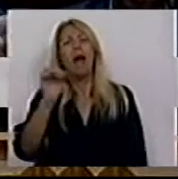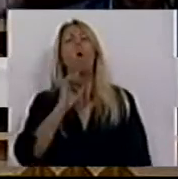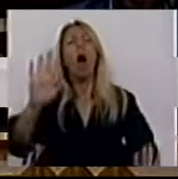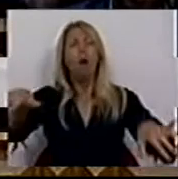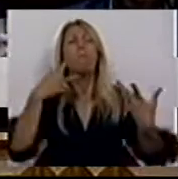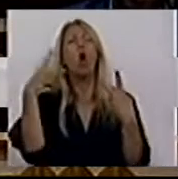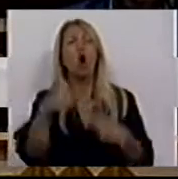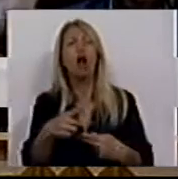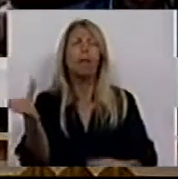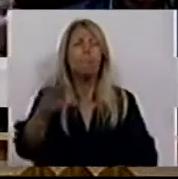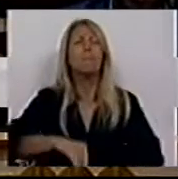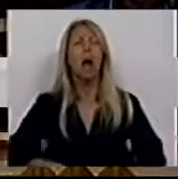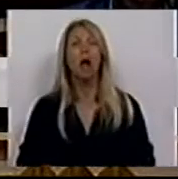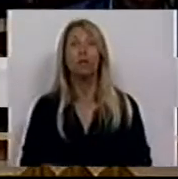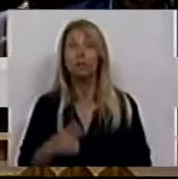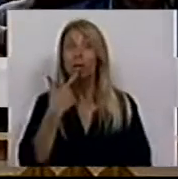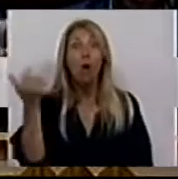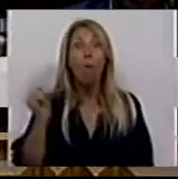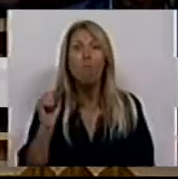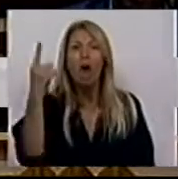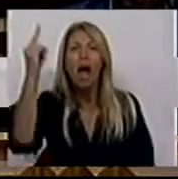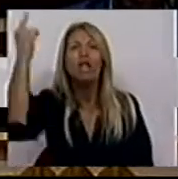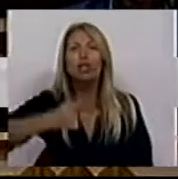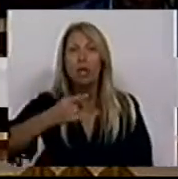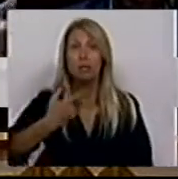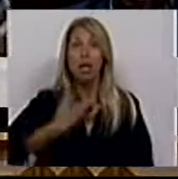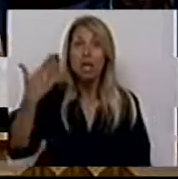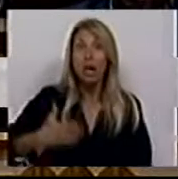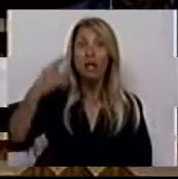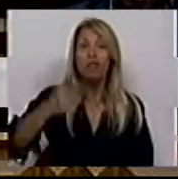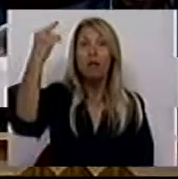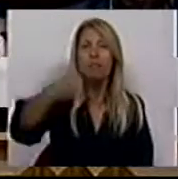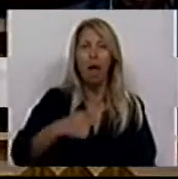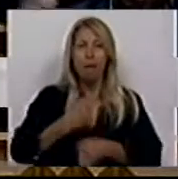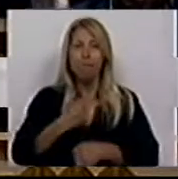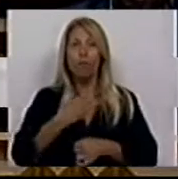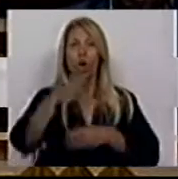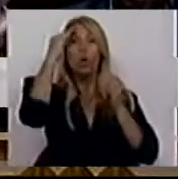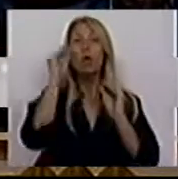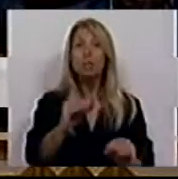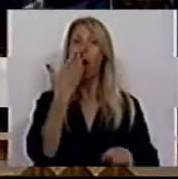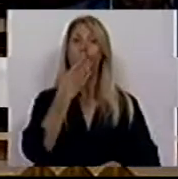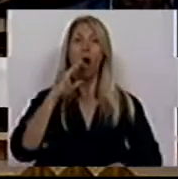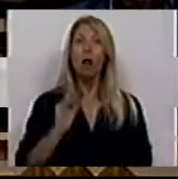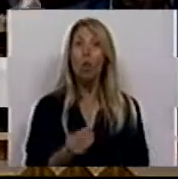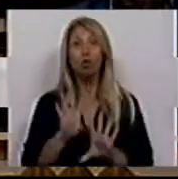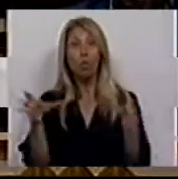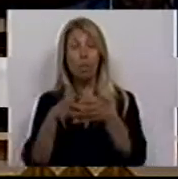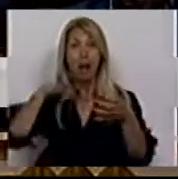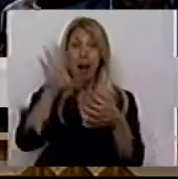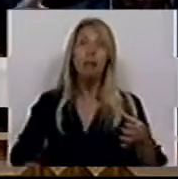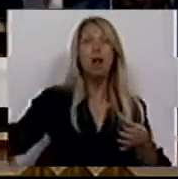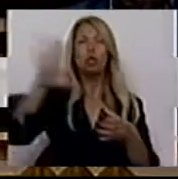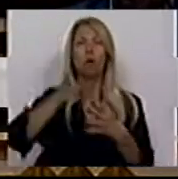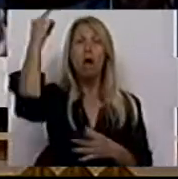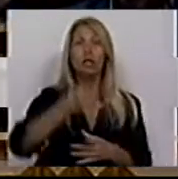pode. Há uma exigência de cidadania dos profissionais de educação, dos estudantes, da comunidade nacional que exige que